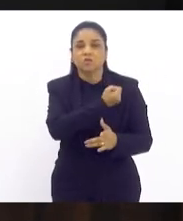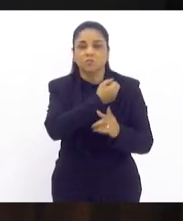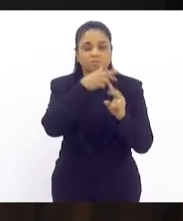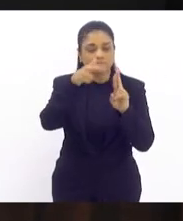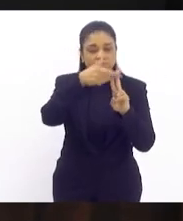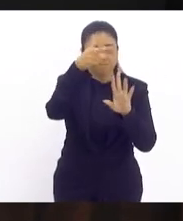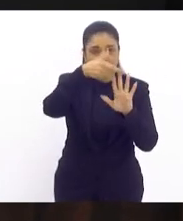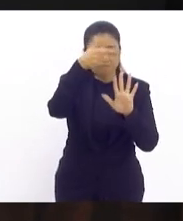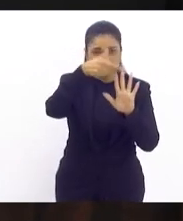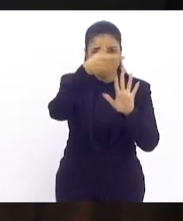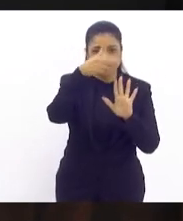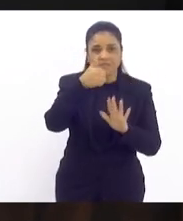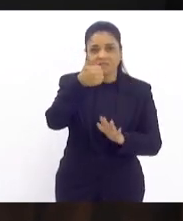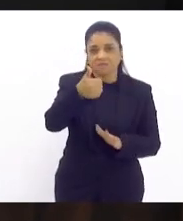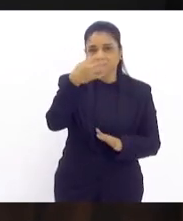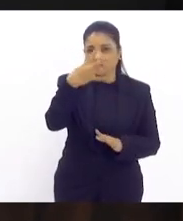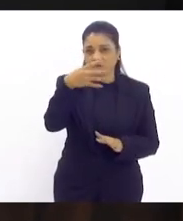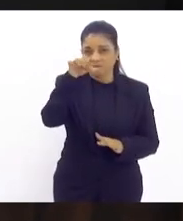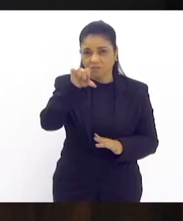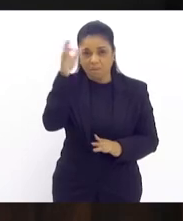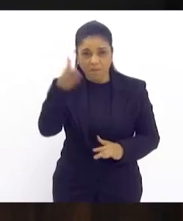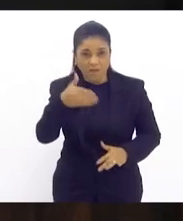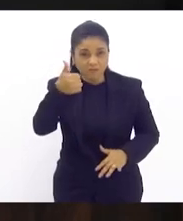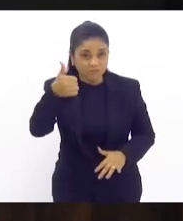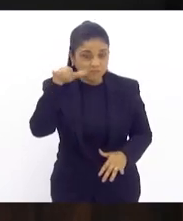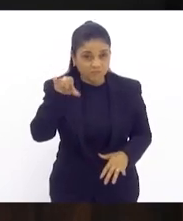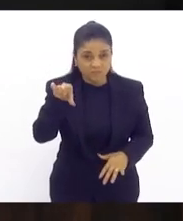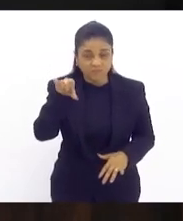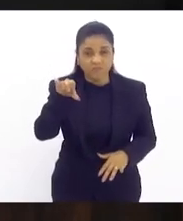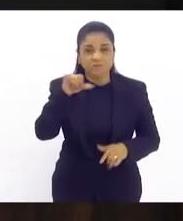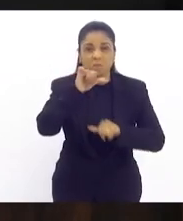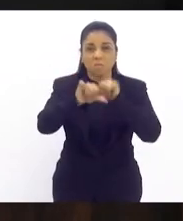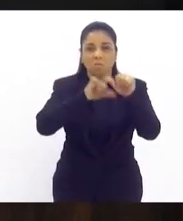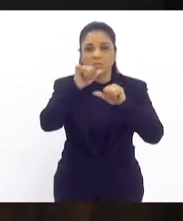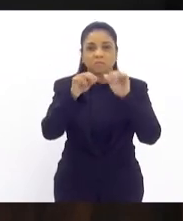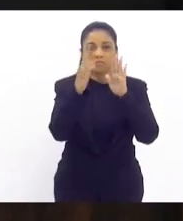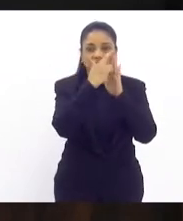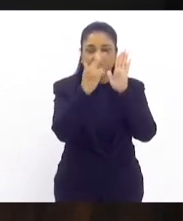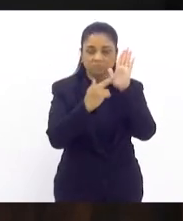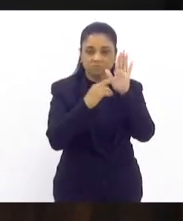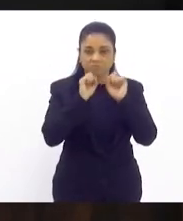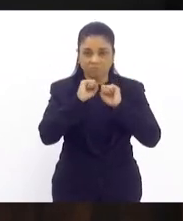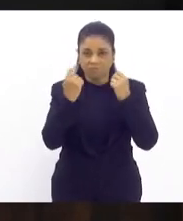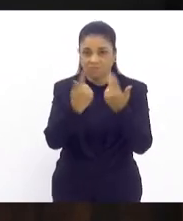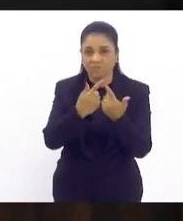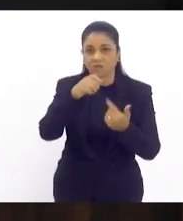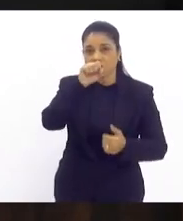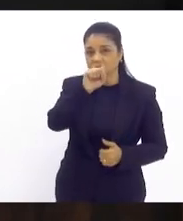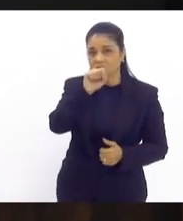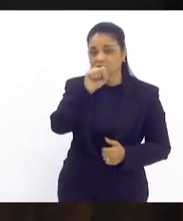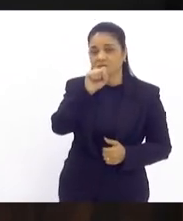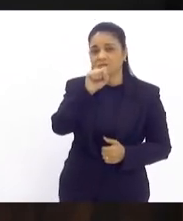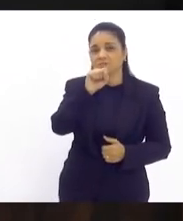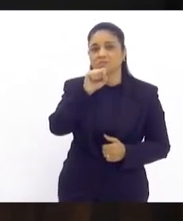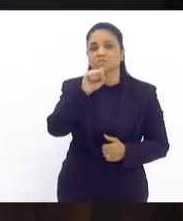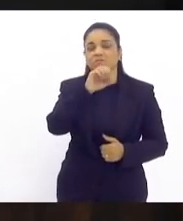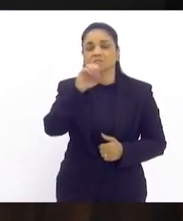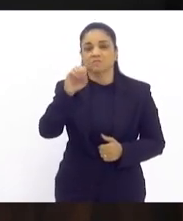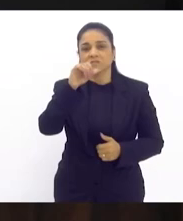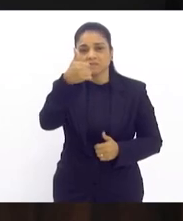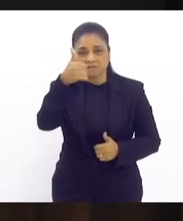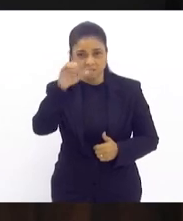149 de 2019 que altera o regimento interno da legislação resolução 810 de 1997